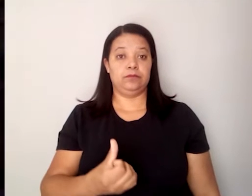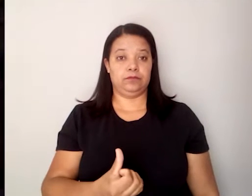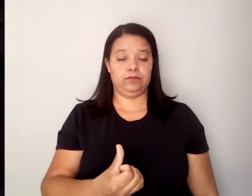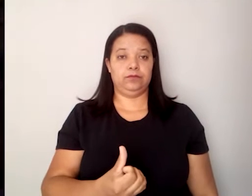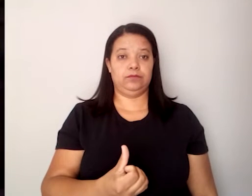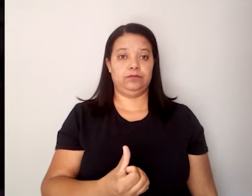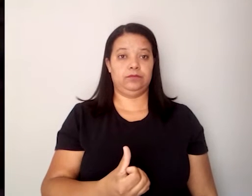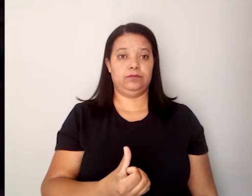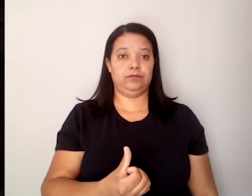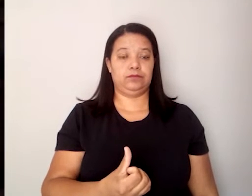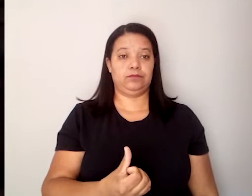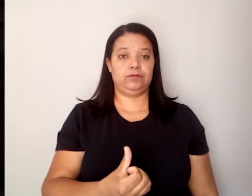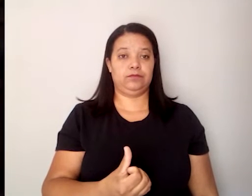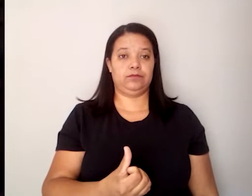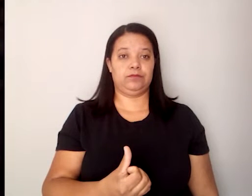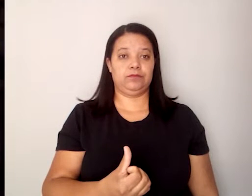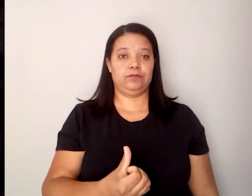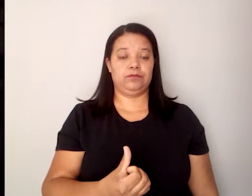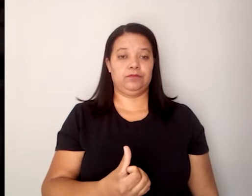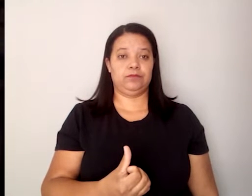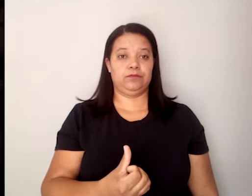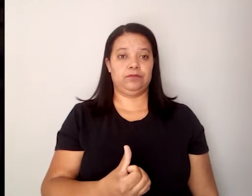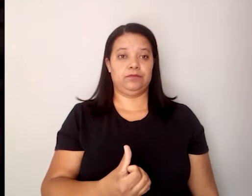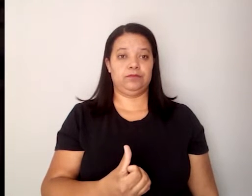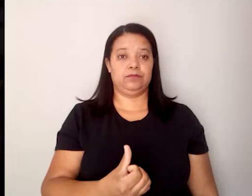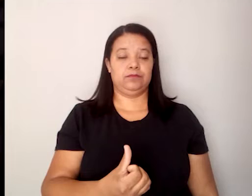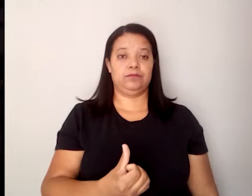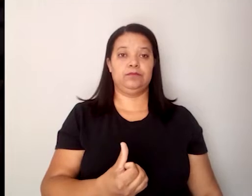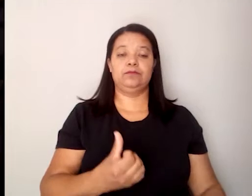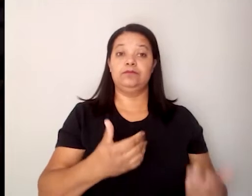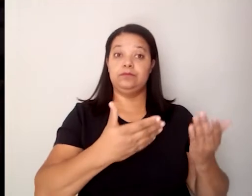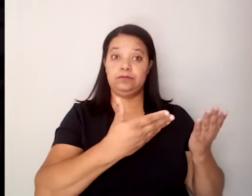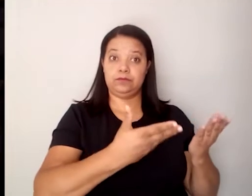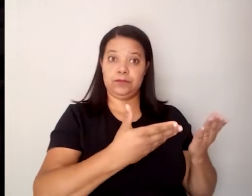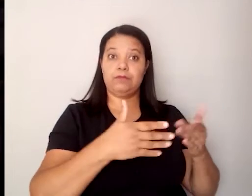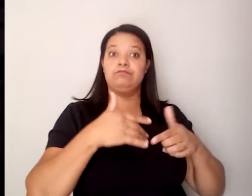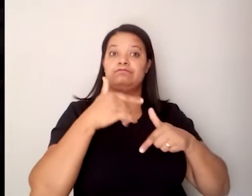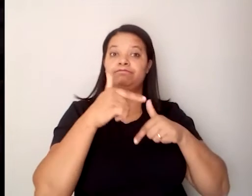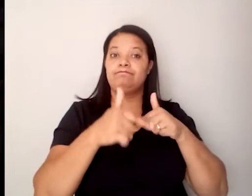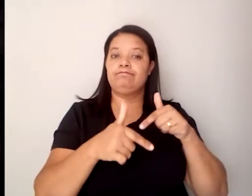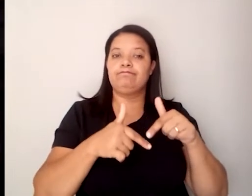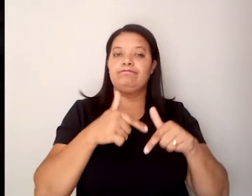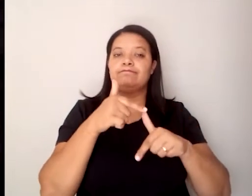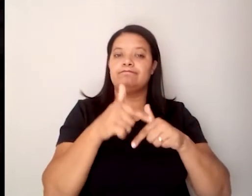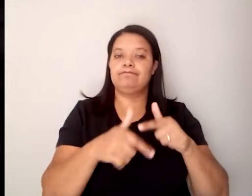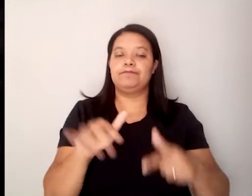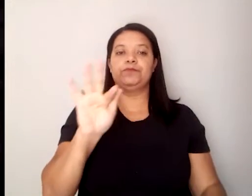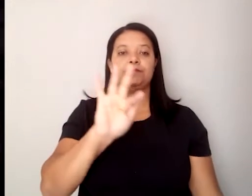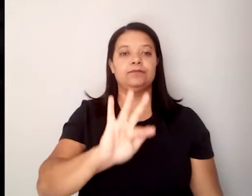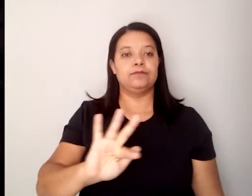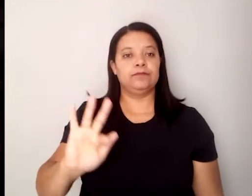eu venho, de alguma forma, dentro da universidade,